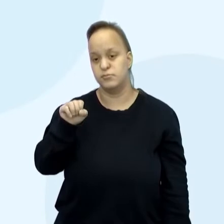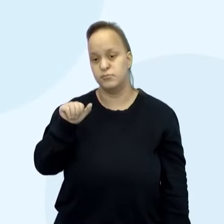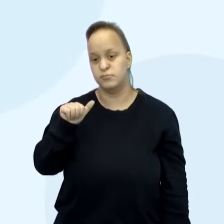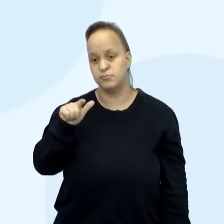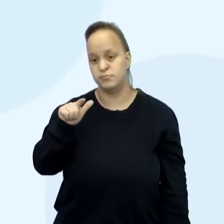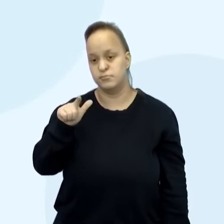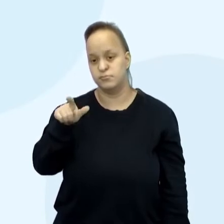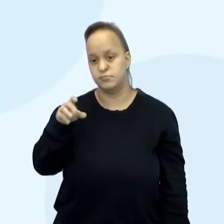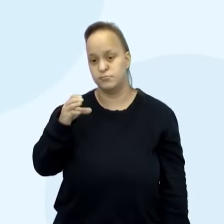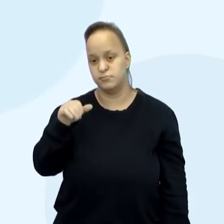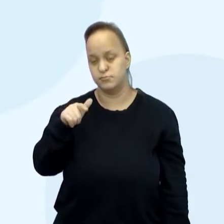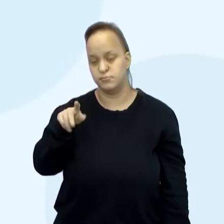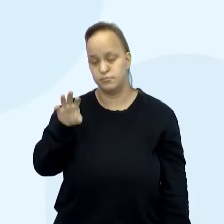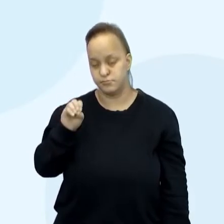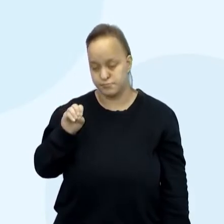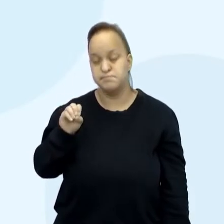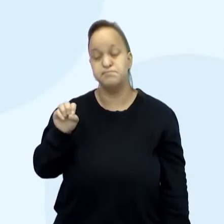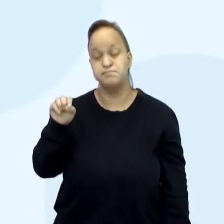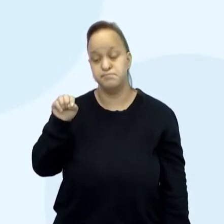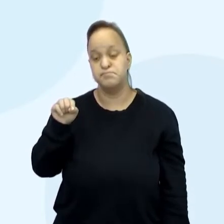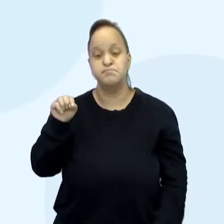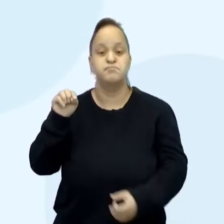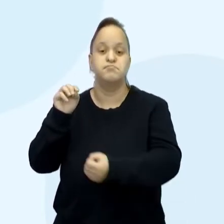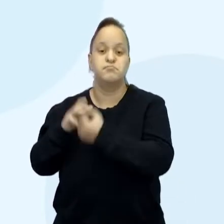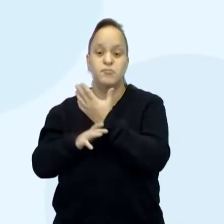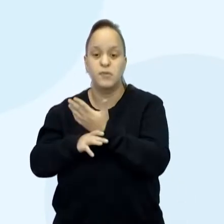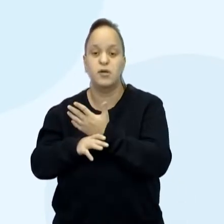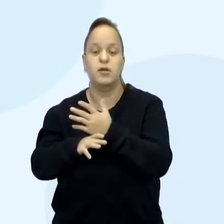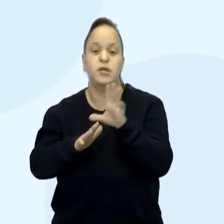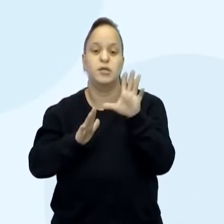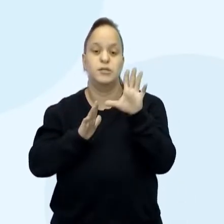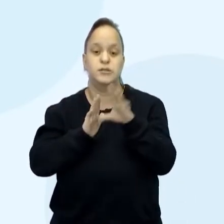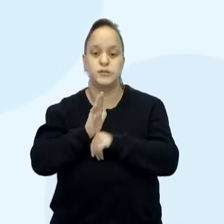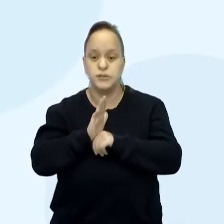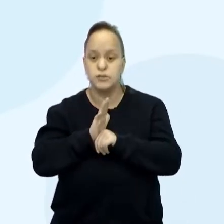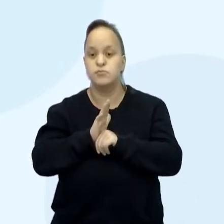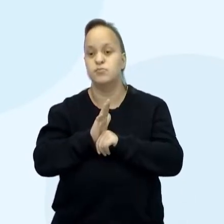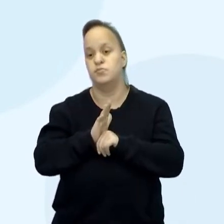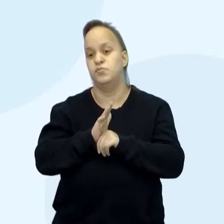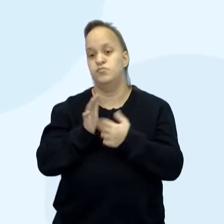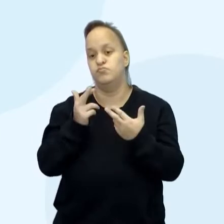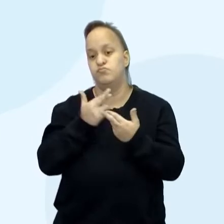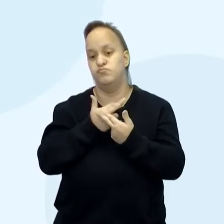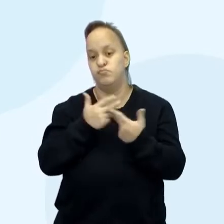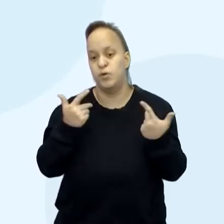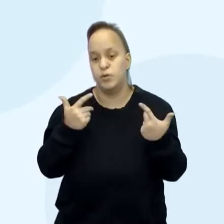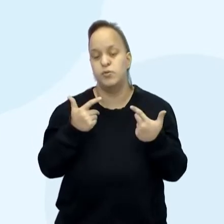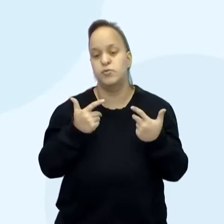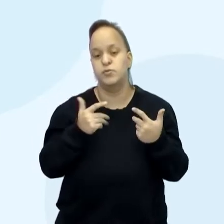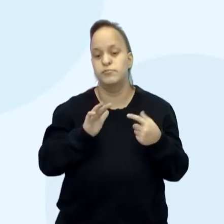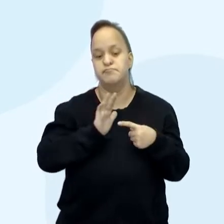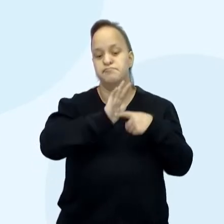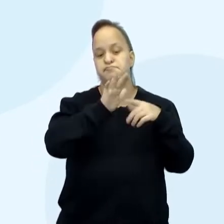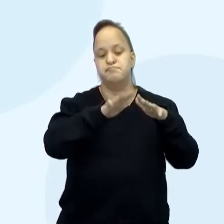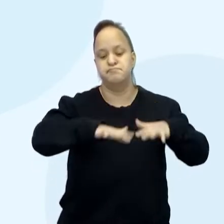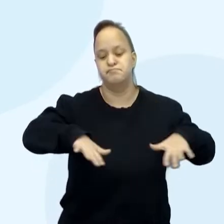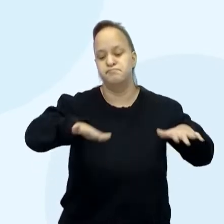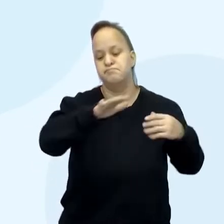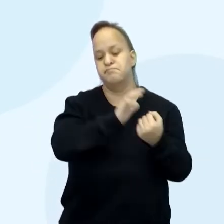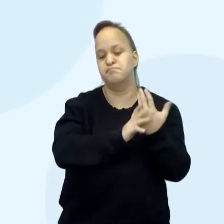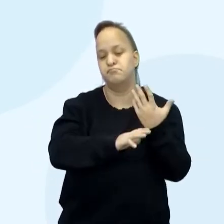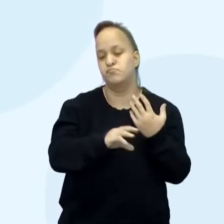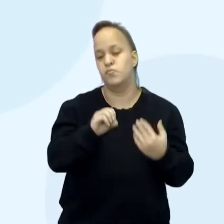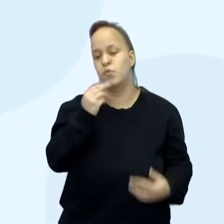desenvolvimento de signos e símbolos para informar, comunicar e identificar um ambiente construído ou natural.